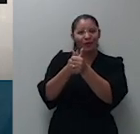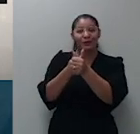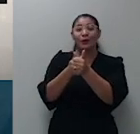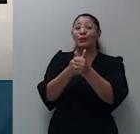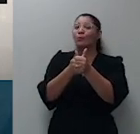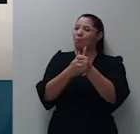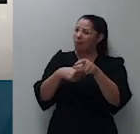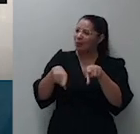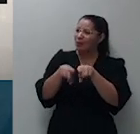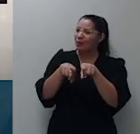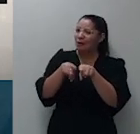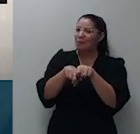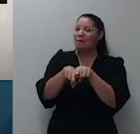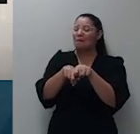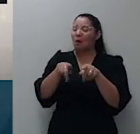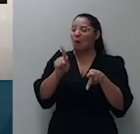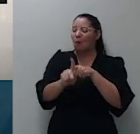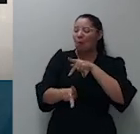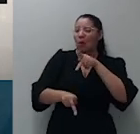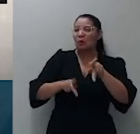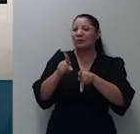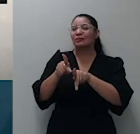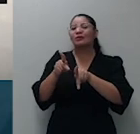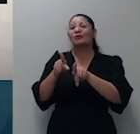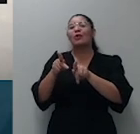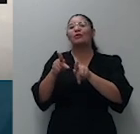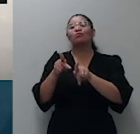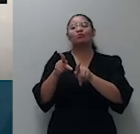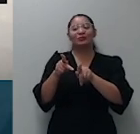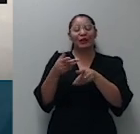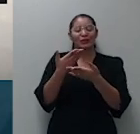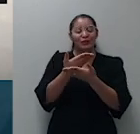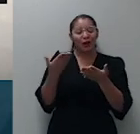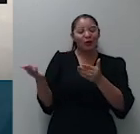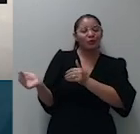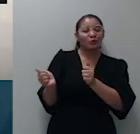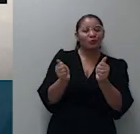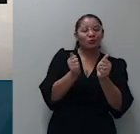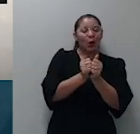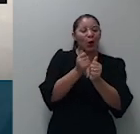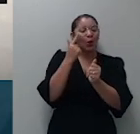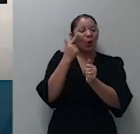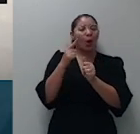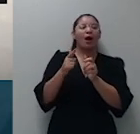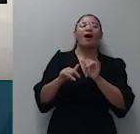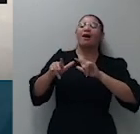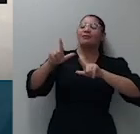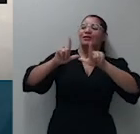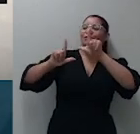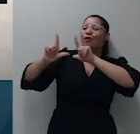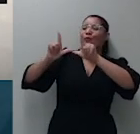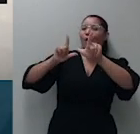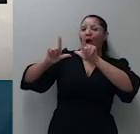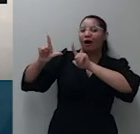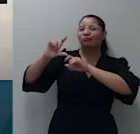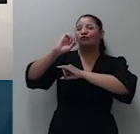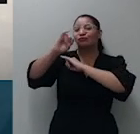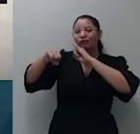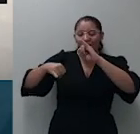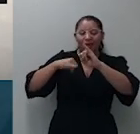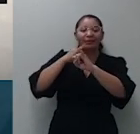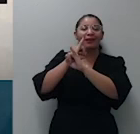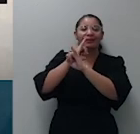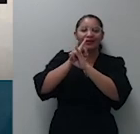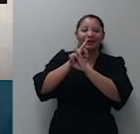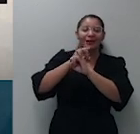conosco nesta tarde, acompanhando pela internet, a doutora Tereza,